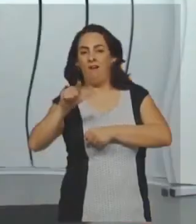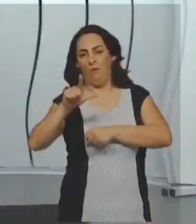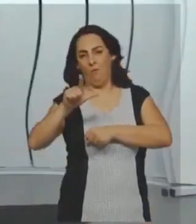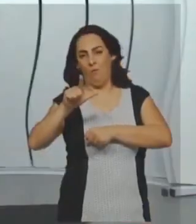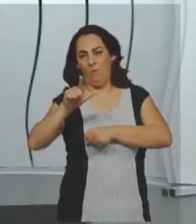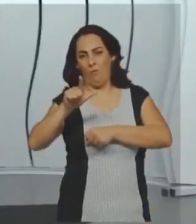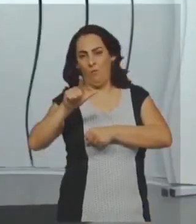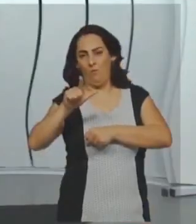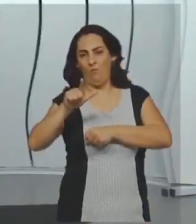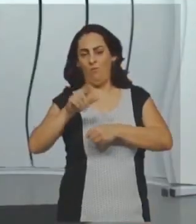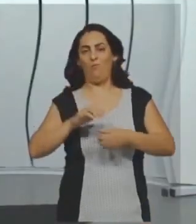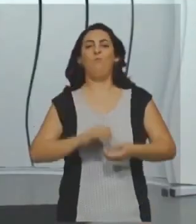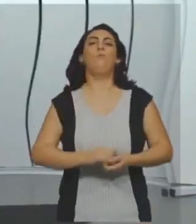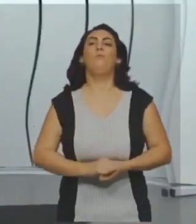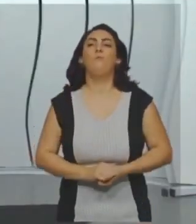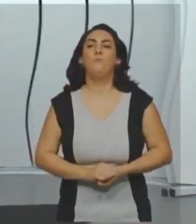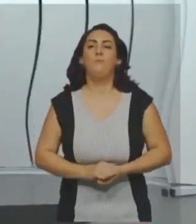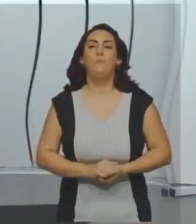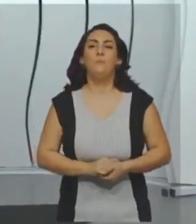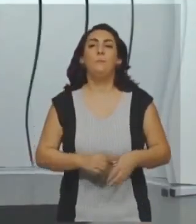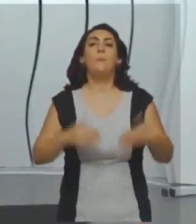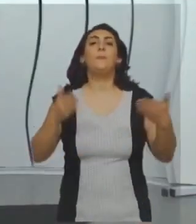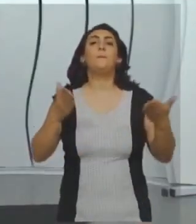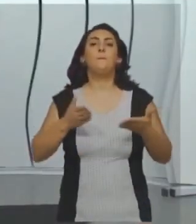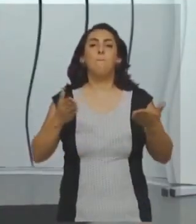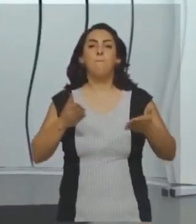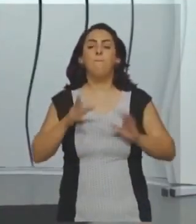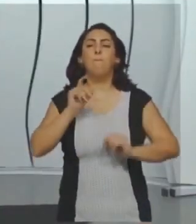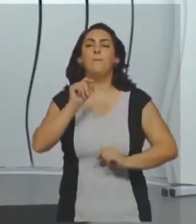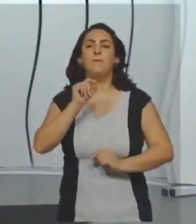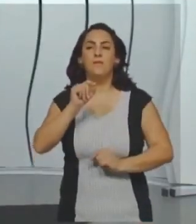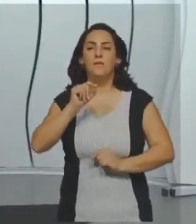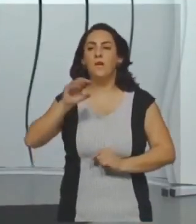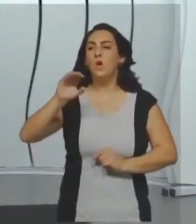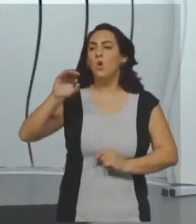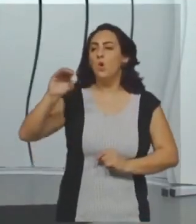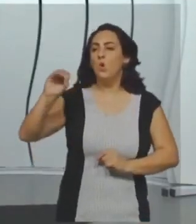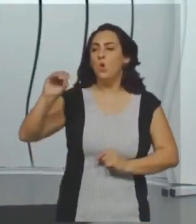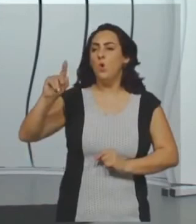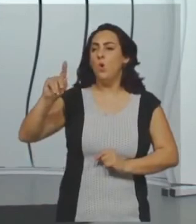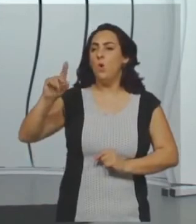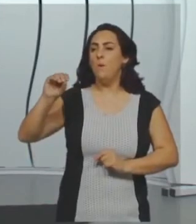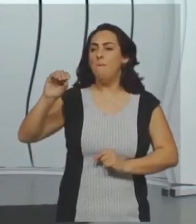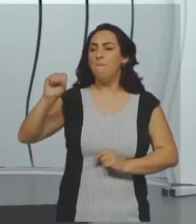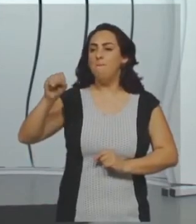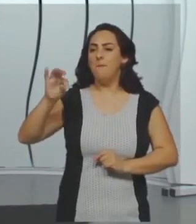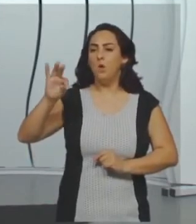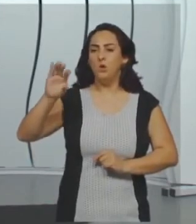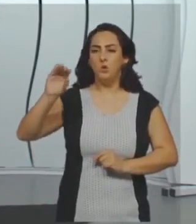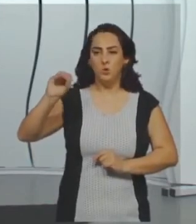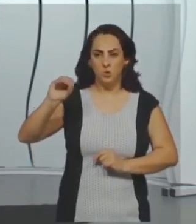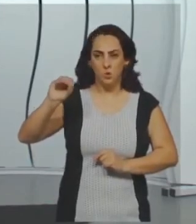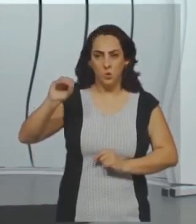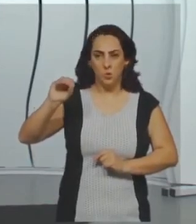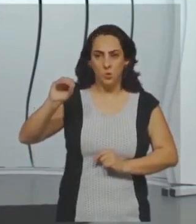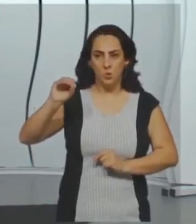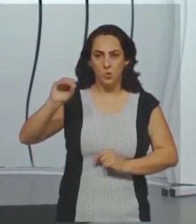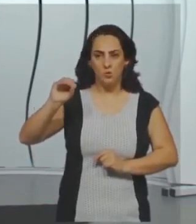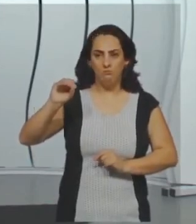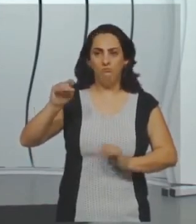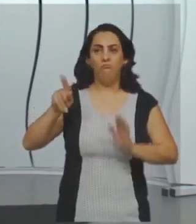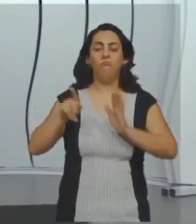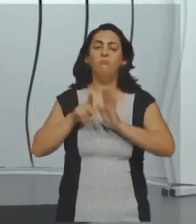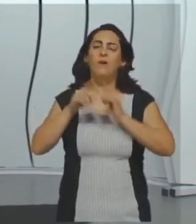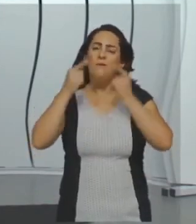70 mais 110 dá quanto? 180 graus, né? Bom, ângulos opostos